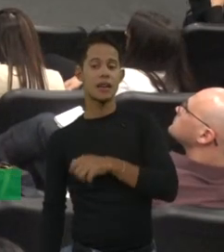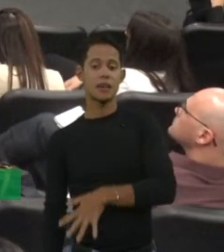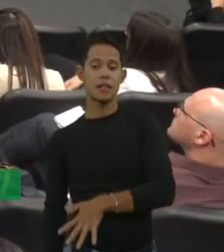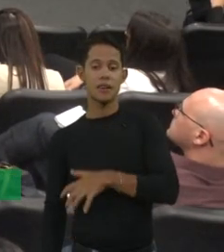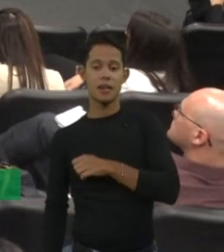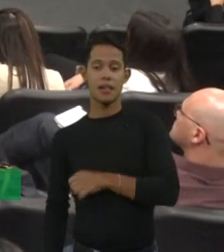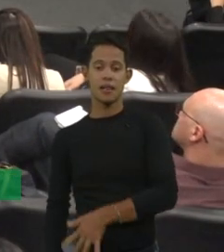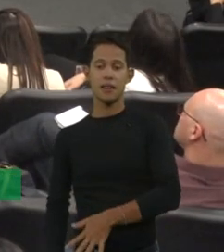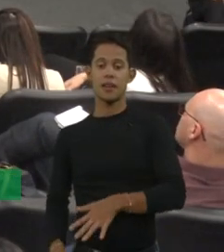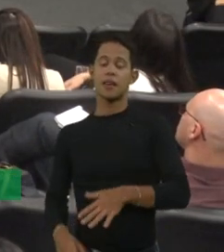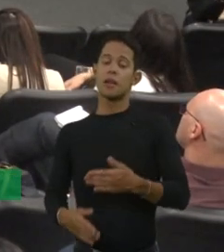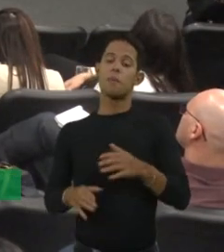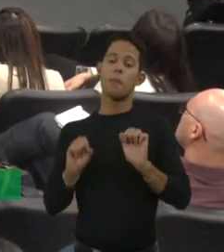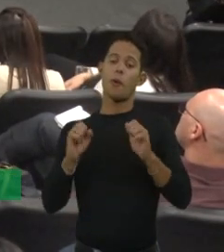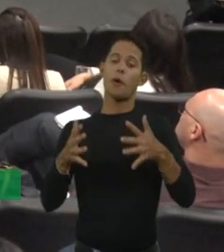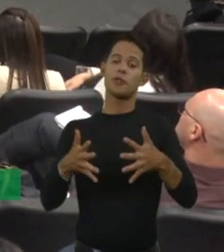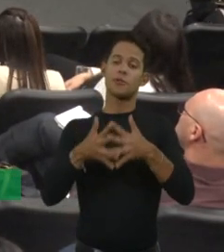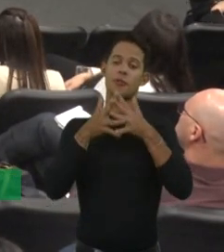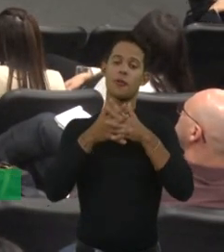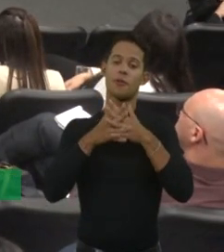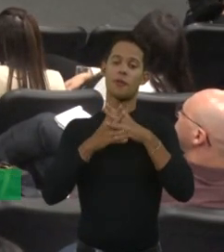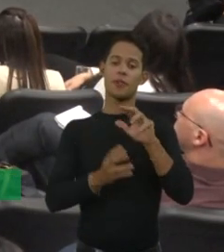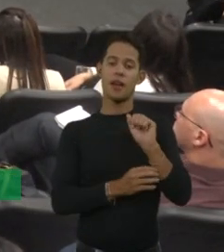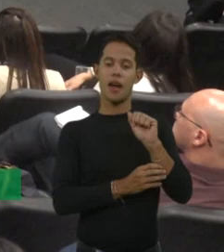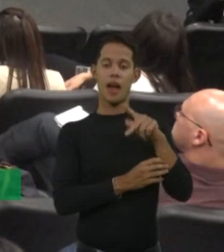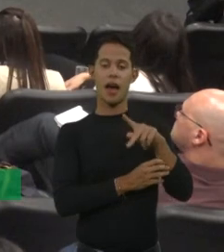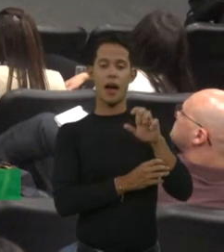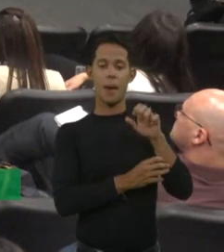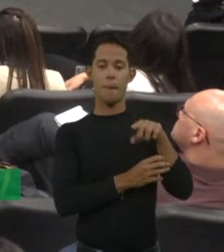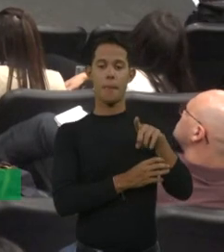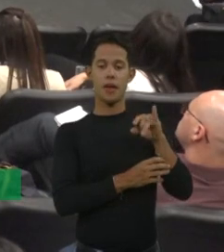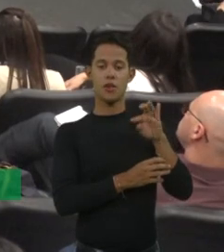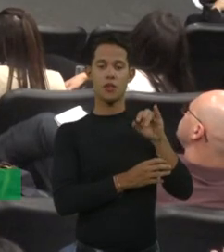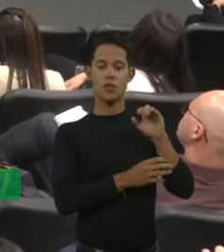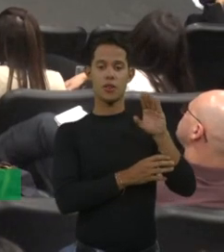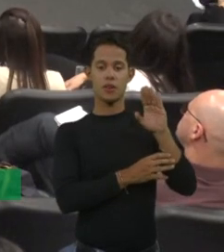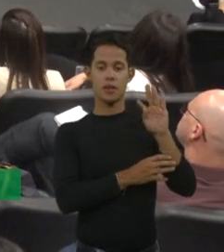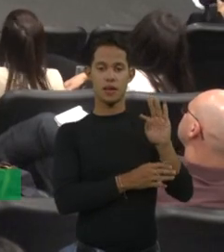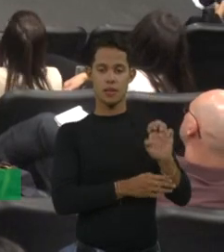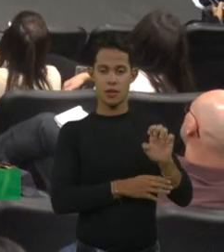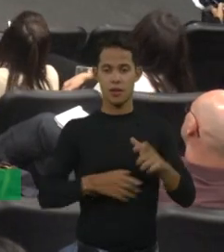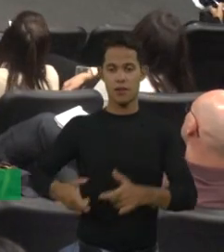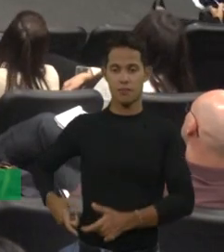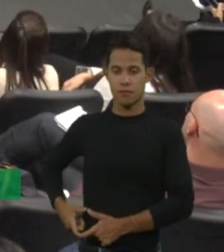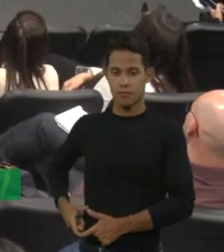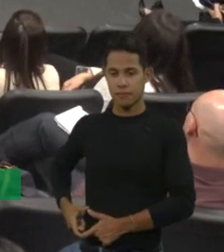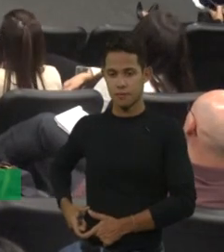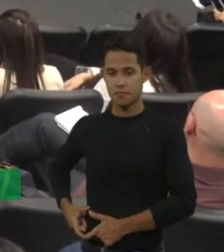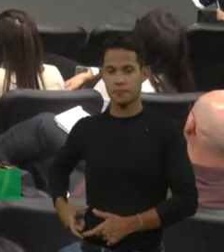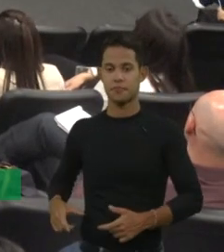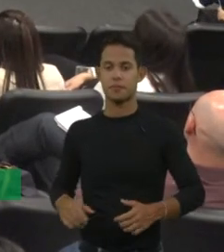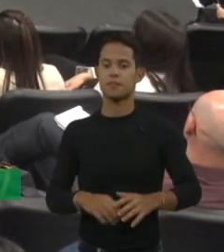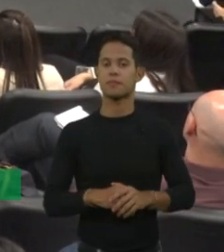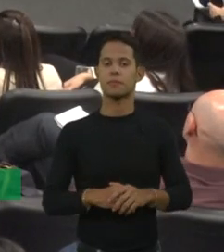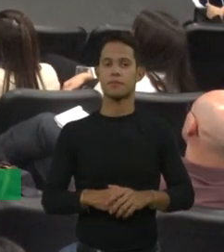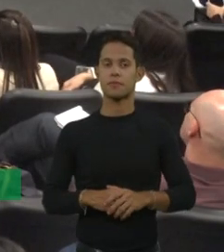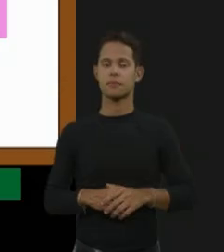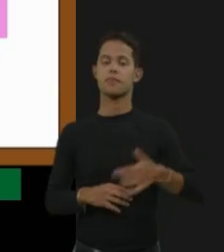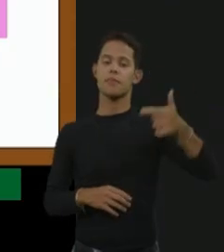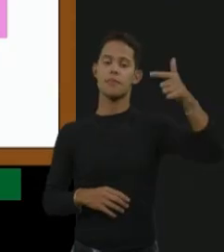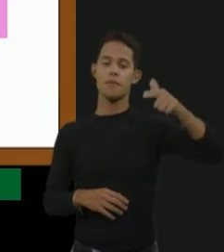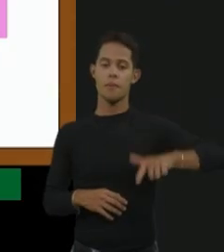apendicite, principalmente quando o paciente não tem o diagnóstico ainda. Então, aqui, uma